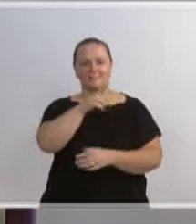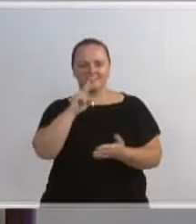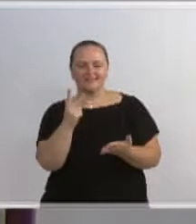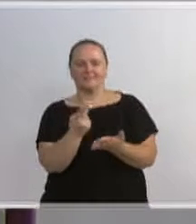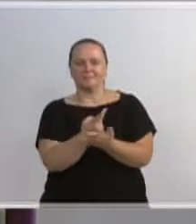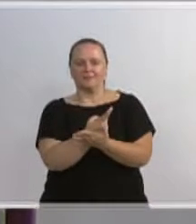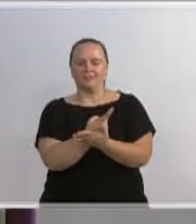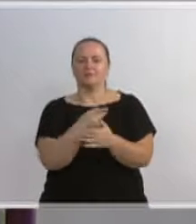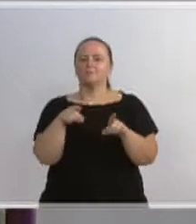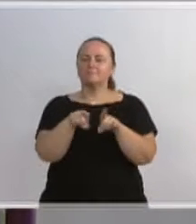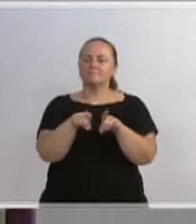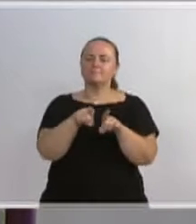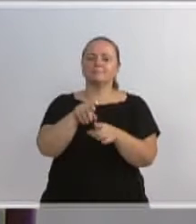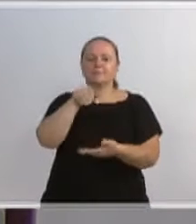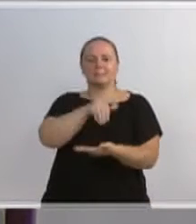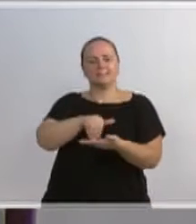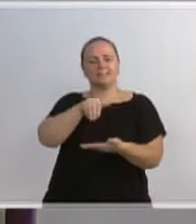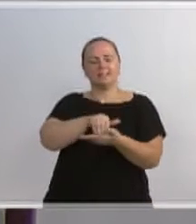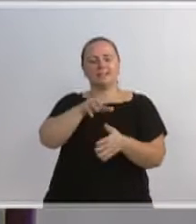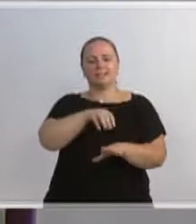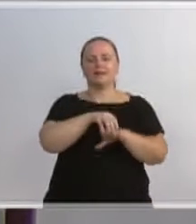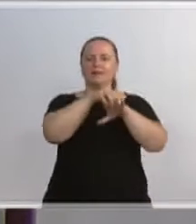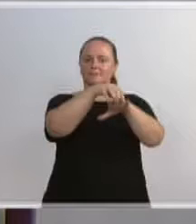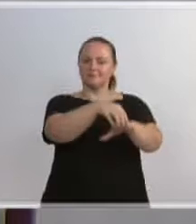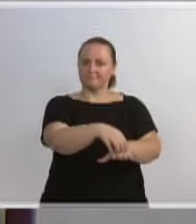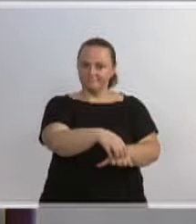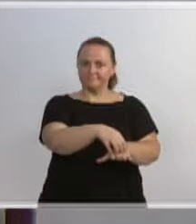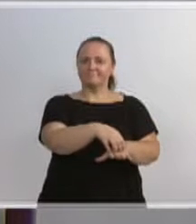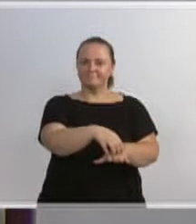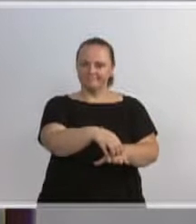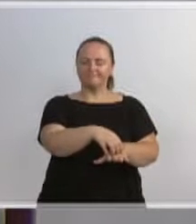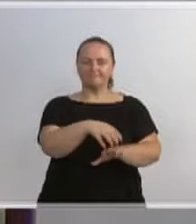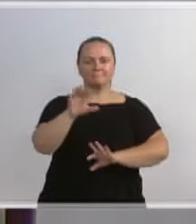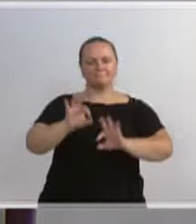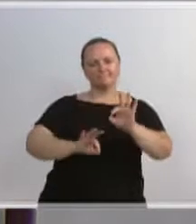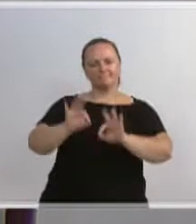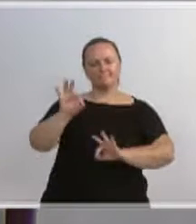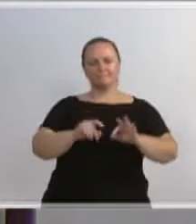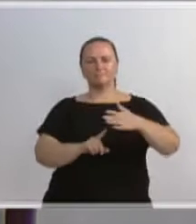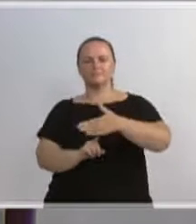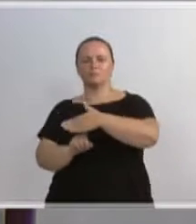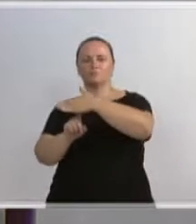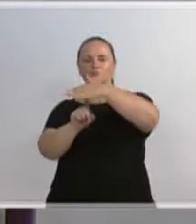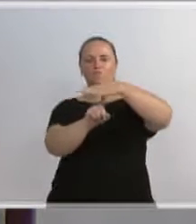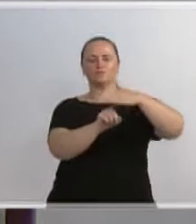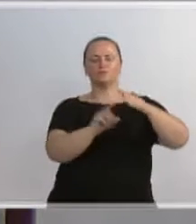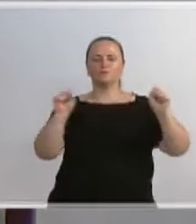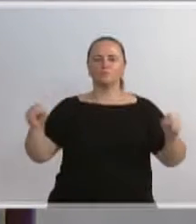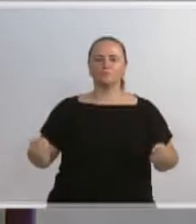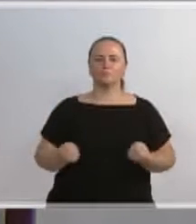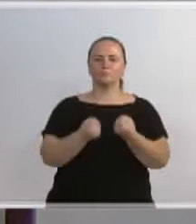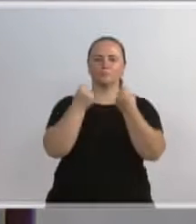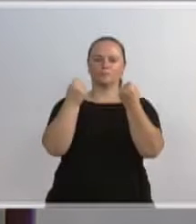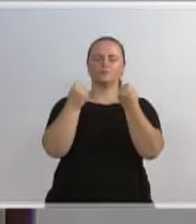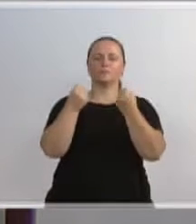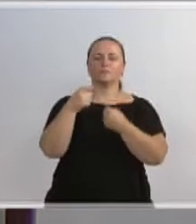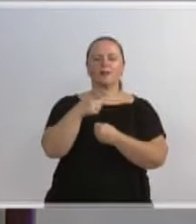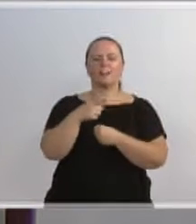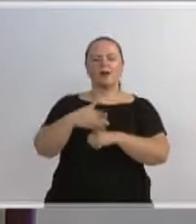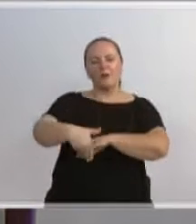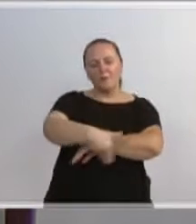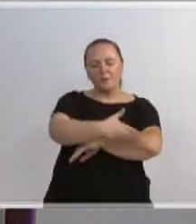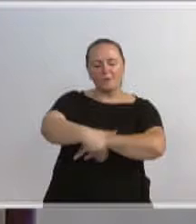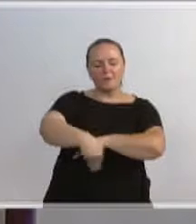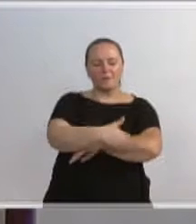bem como a Secretaria de Turismo e Lazer, a organização do Stamitich em Blumenau. Foi muito bem organizado, muito bem